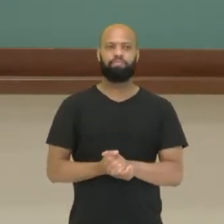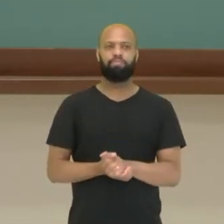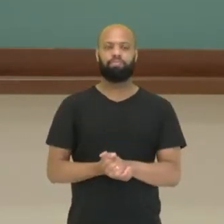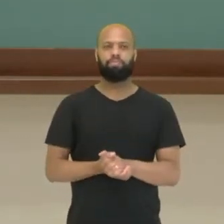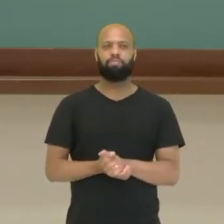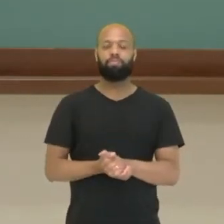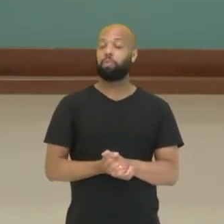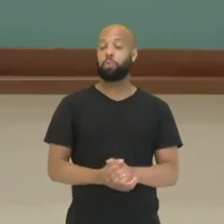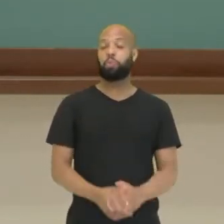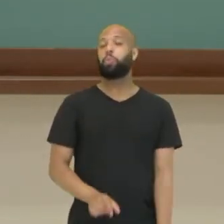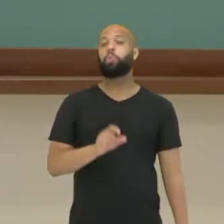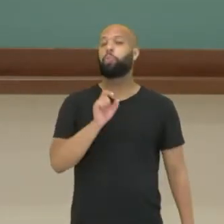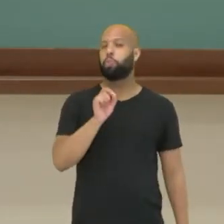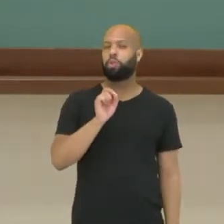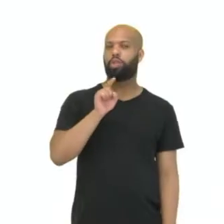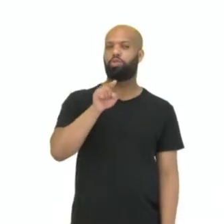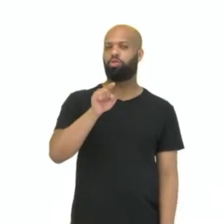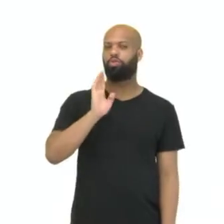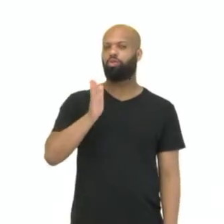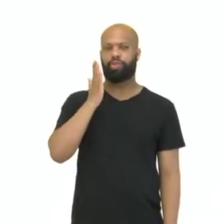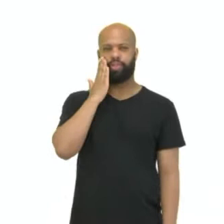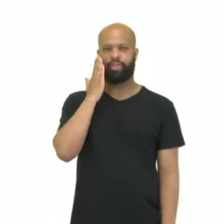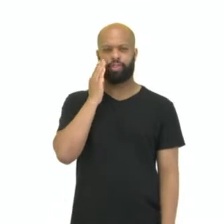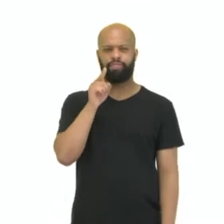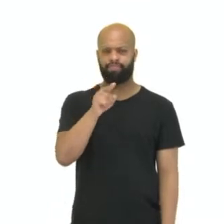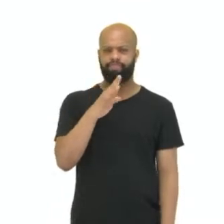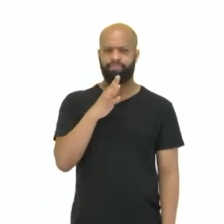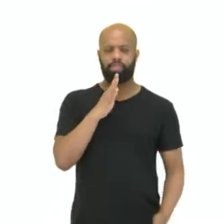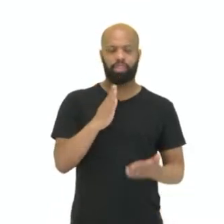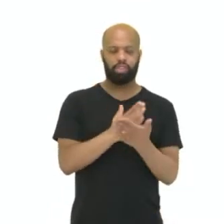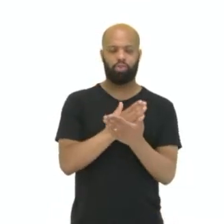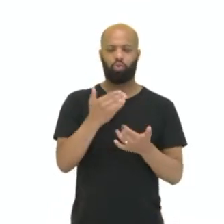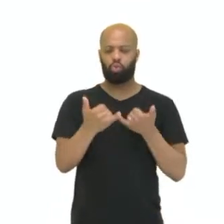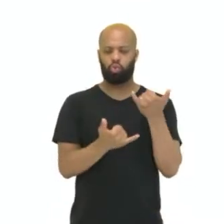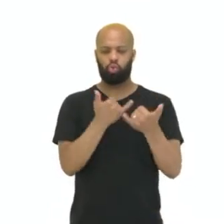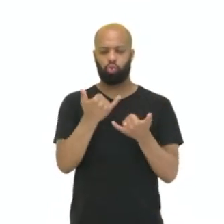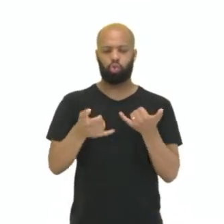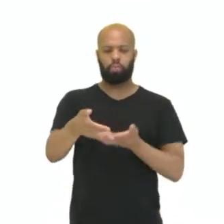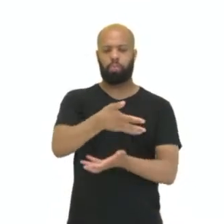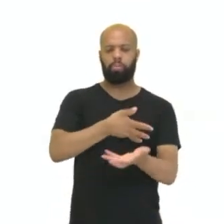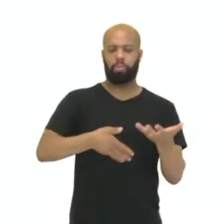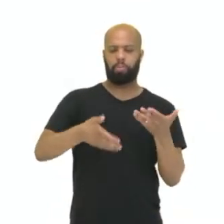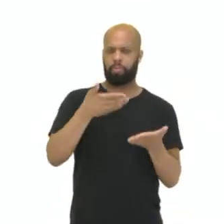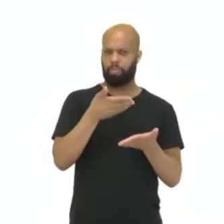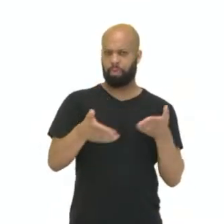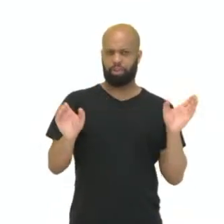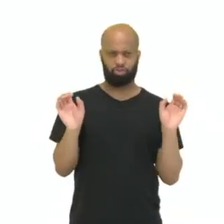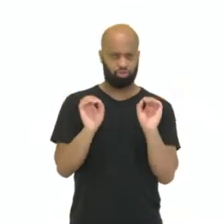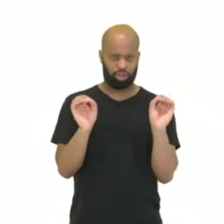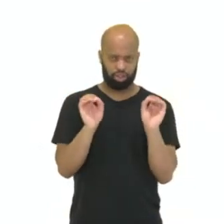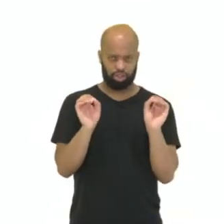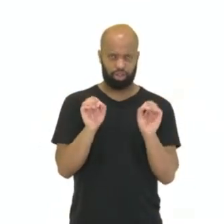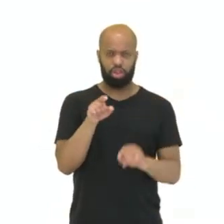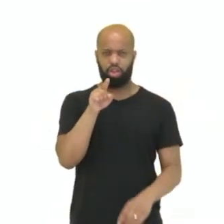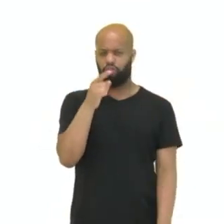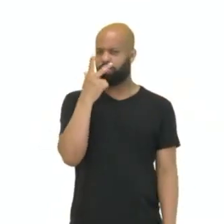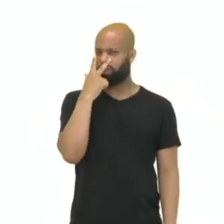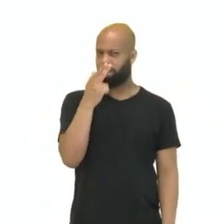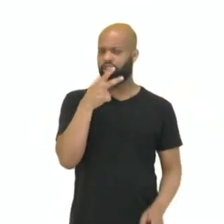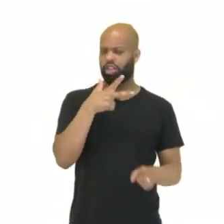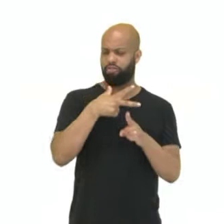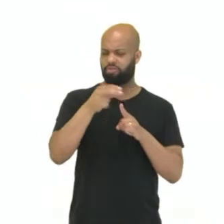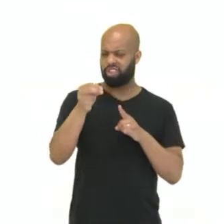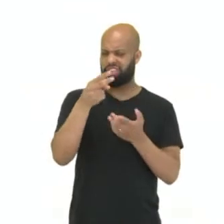O que sabemos? Você conhece algum jogo cooperativo sem perdedor? Você acha que vencer é sempre importante?